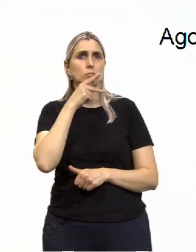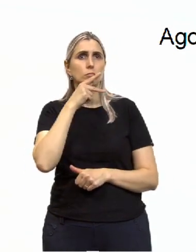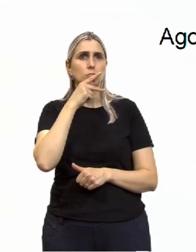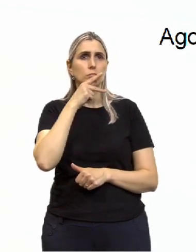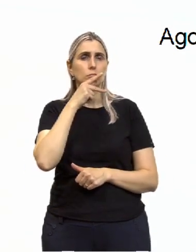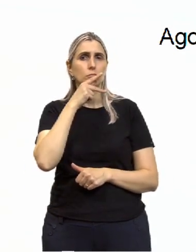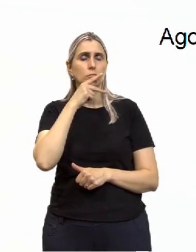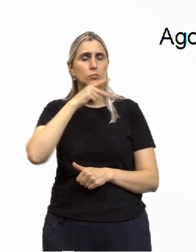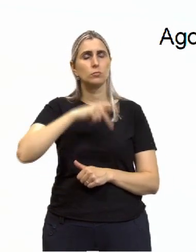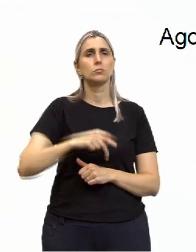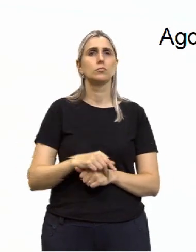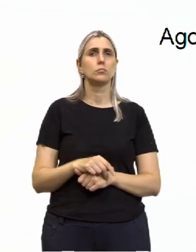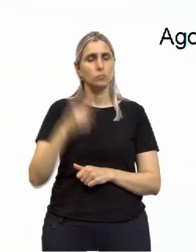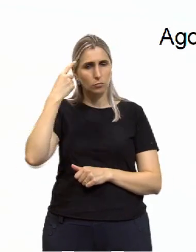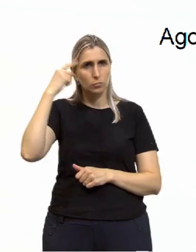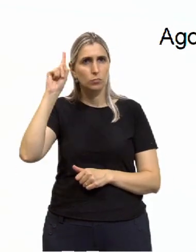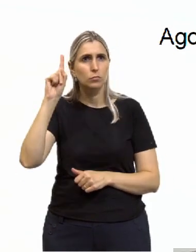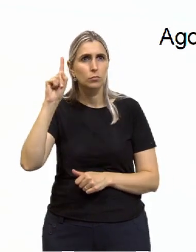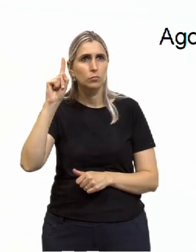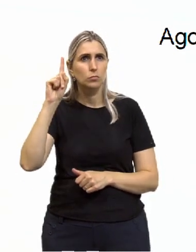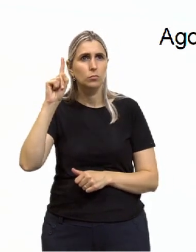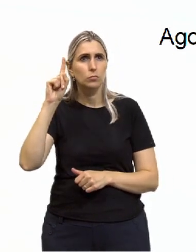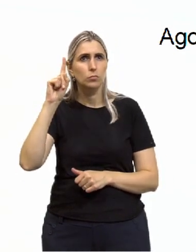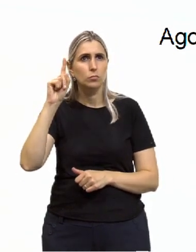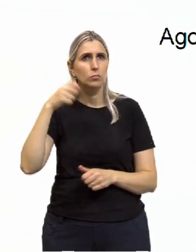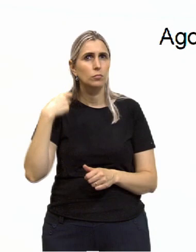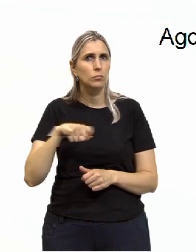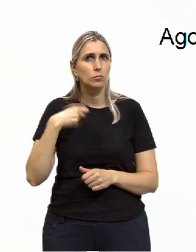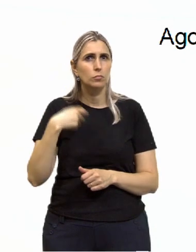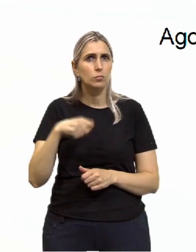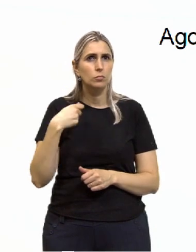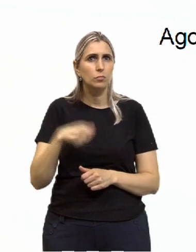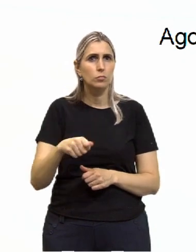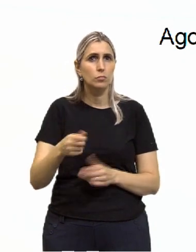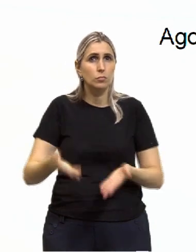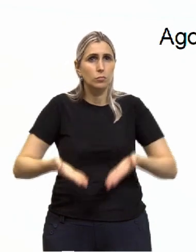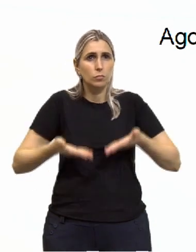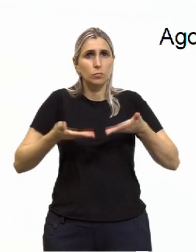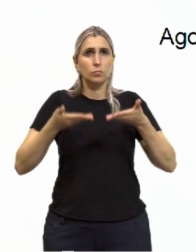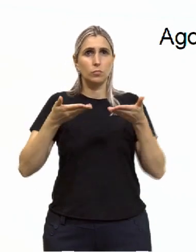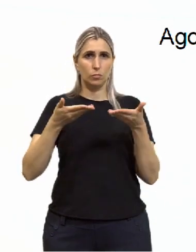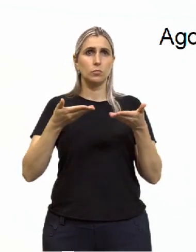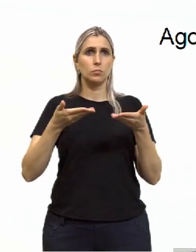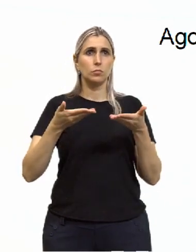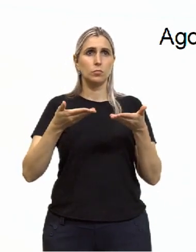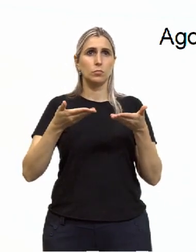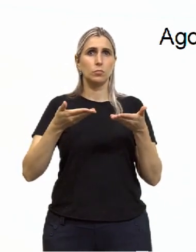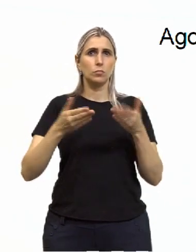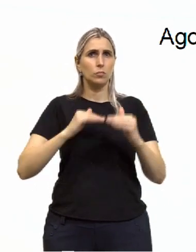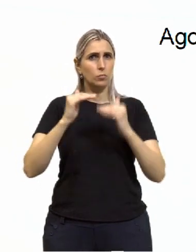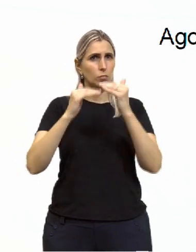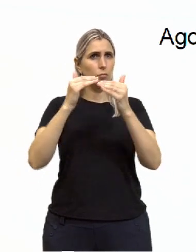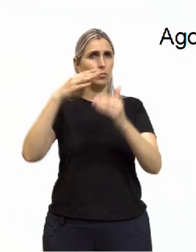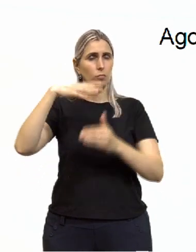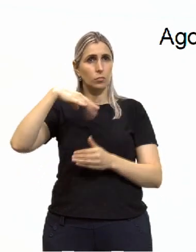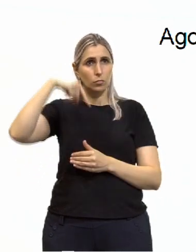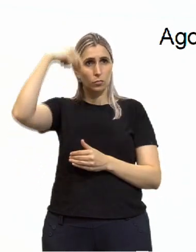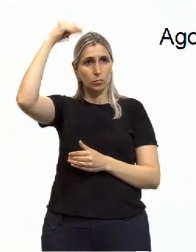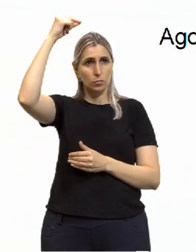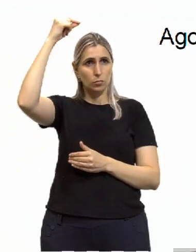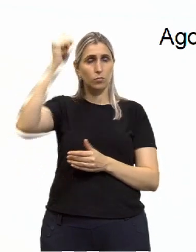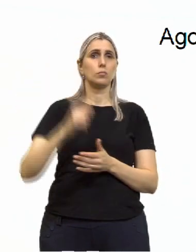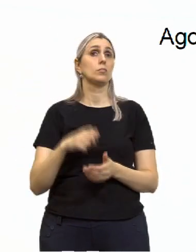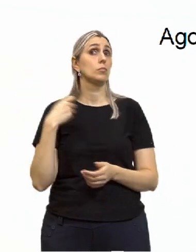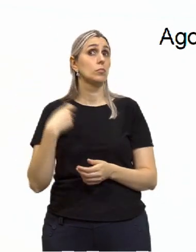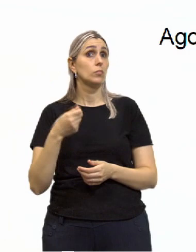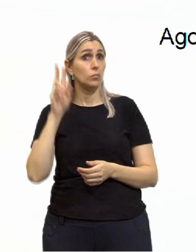alma, ou seja, de Platão, aquela ideia, na ideia da necessidade da elevação assética, ou seja, um desenvolvimento espiritual. Vocês